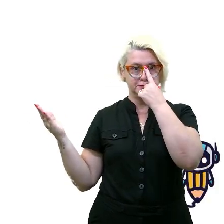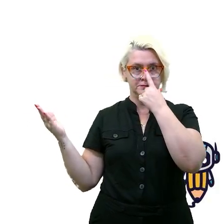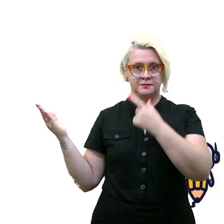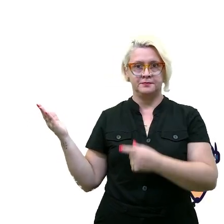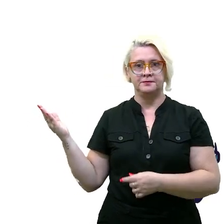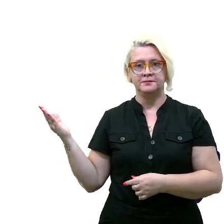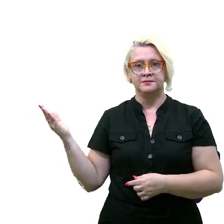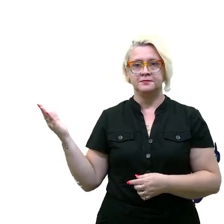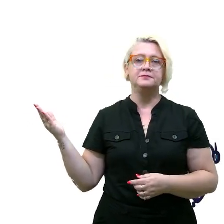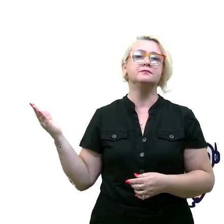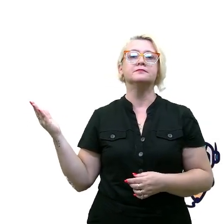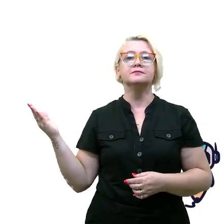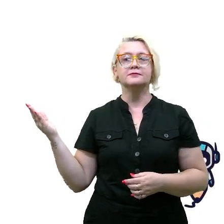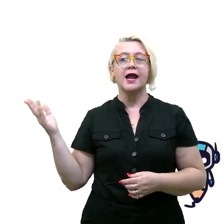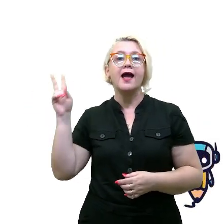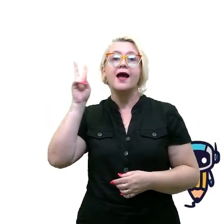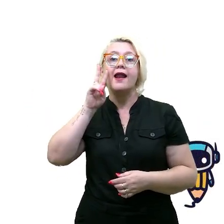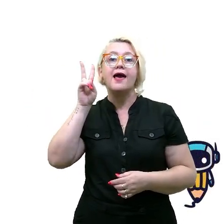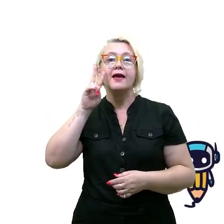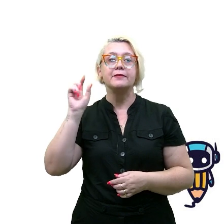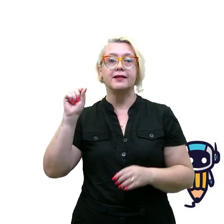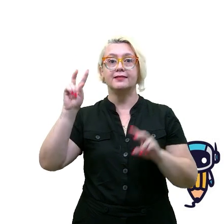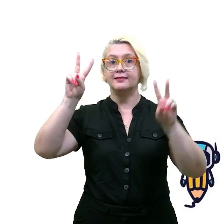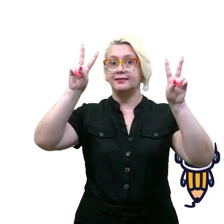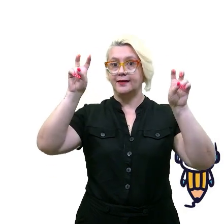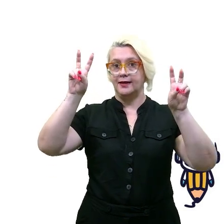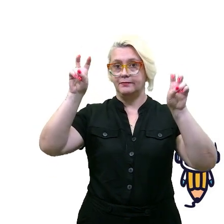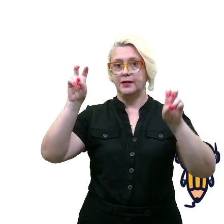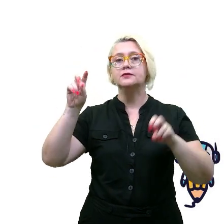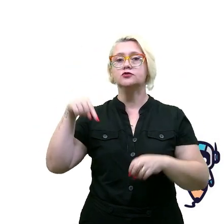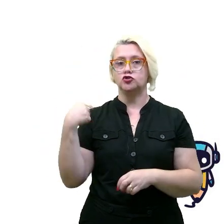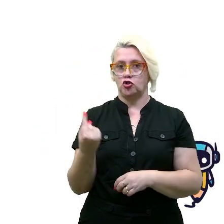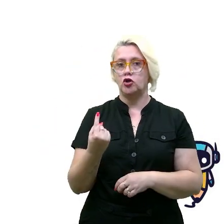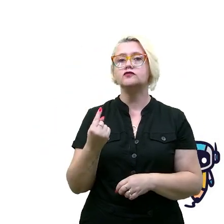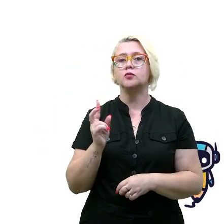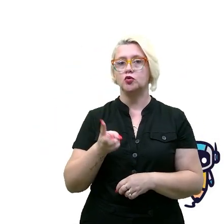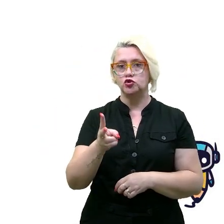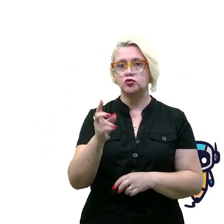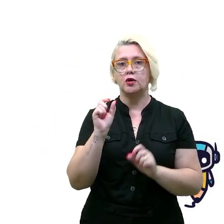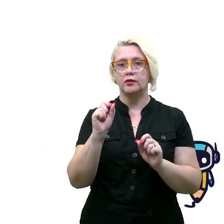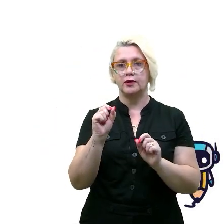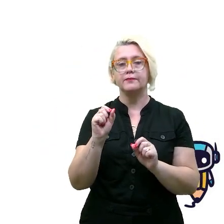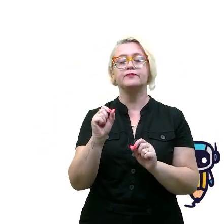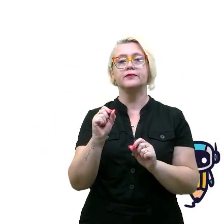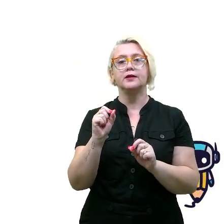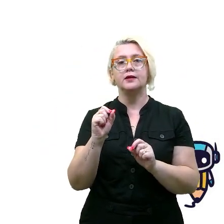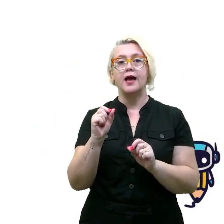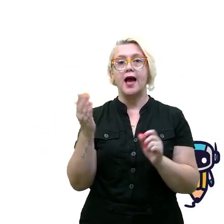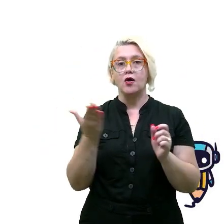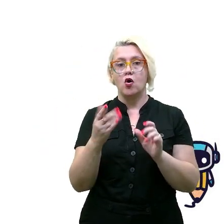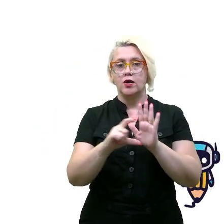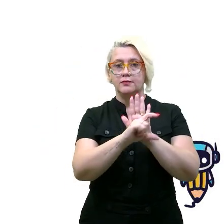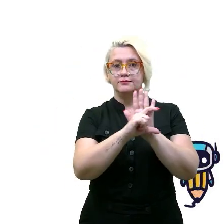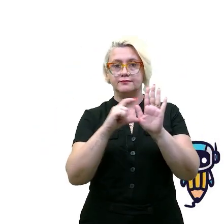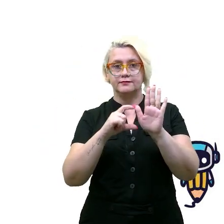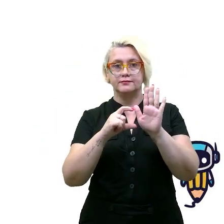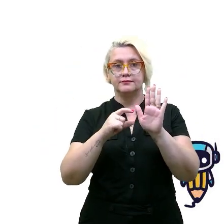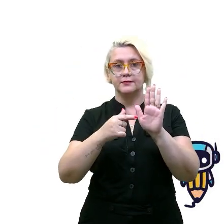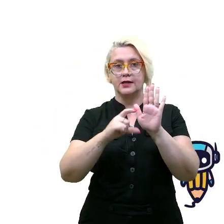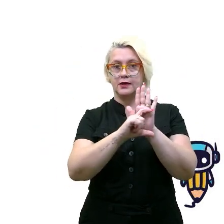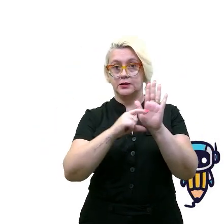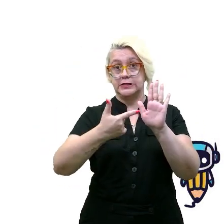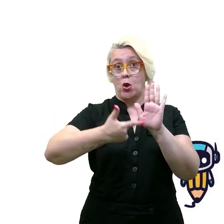que nós fazemos. Então, relembrando aí que o tema é esse, nós vamos para o desenvolvimento 1, segundo